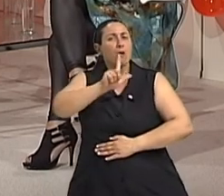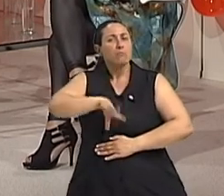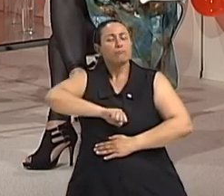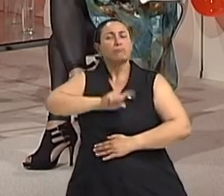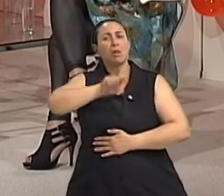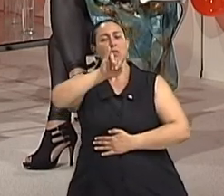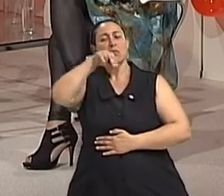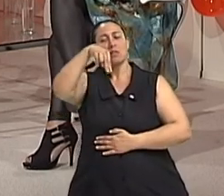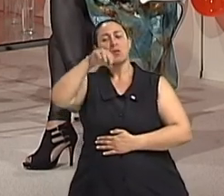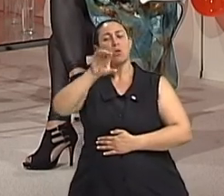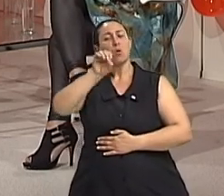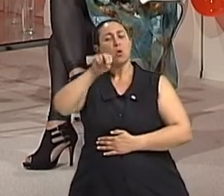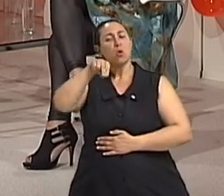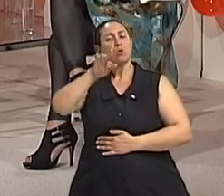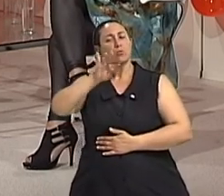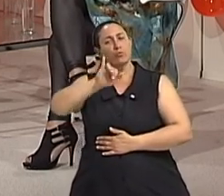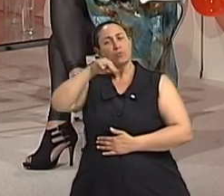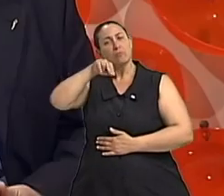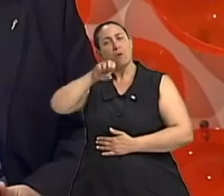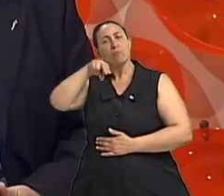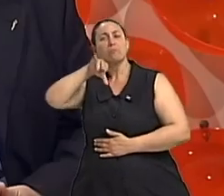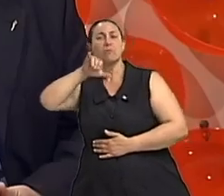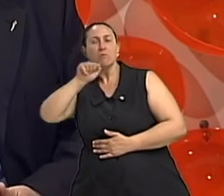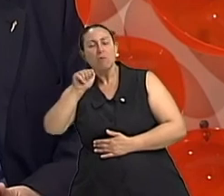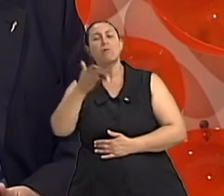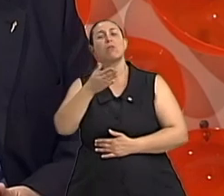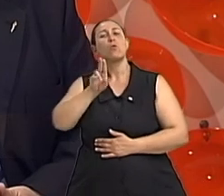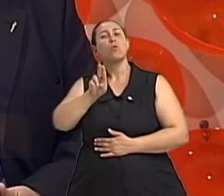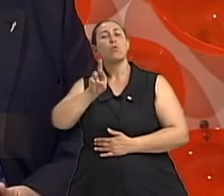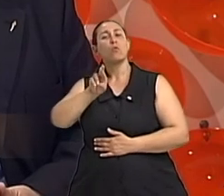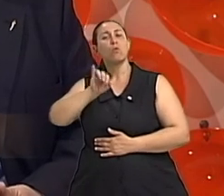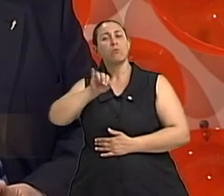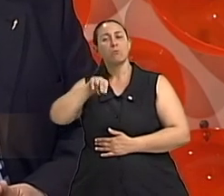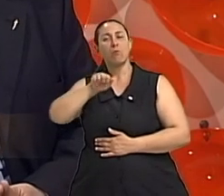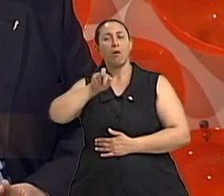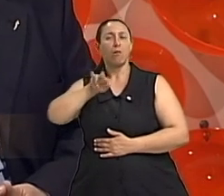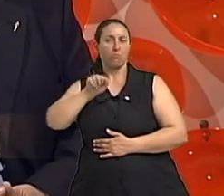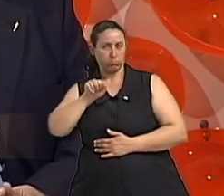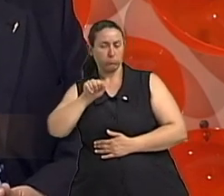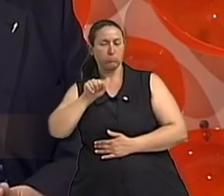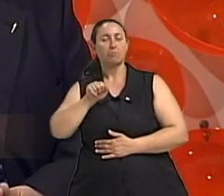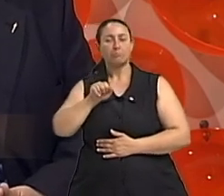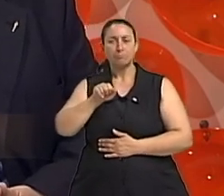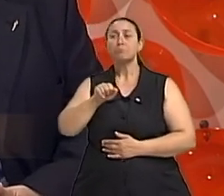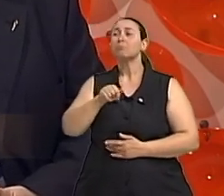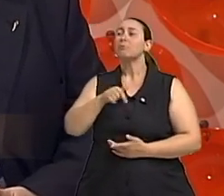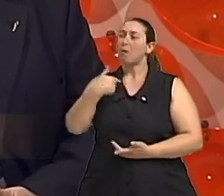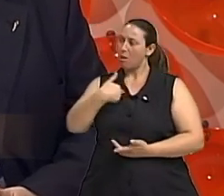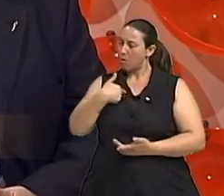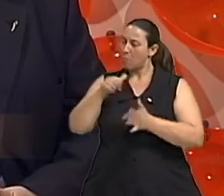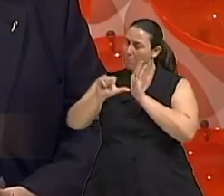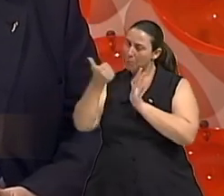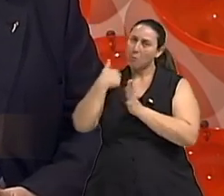em primeiro lugar, eu queria agradecer o convite, foi uma satisfação subir aqui o Morro da TV. Que bom isso, né?